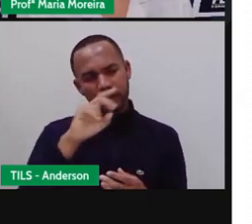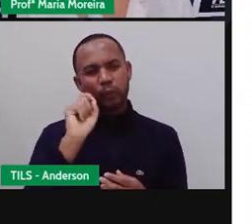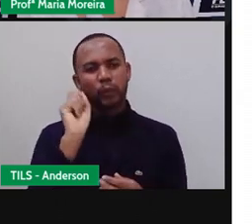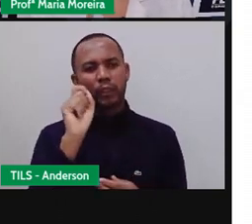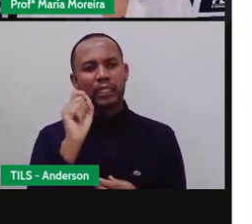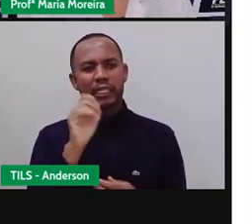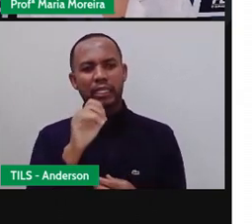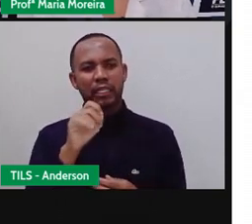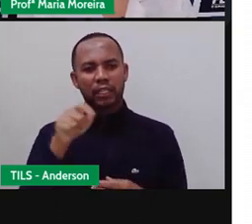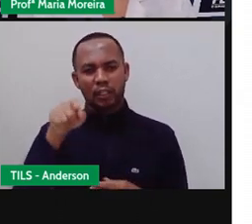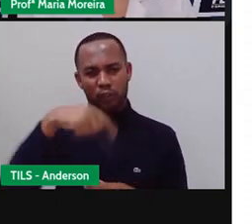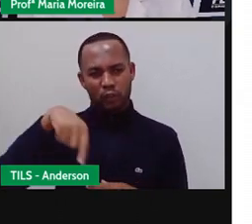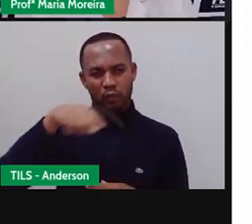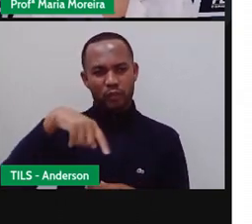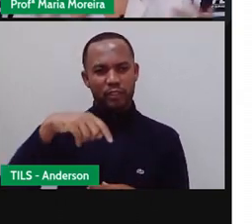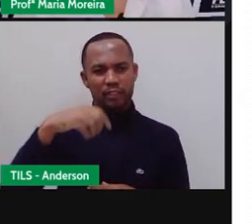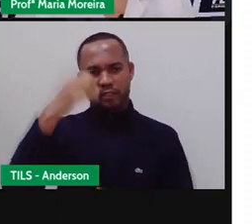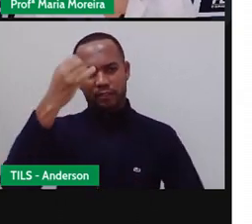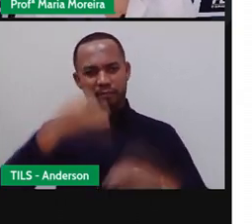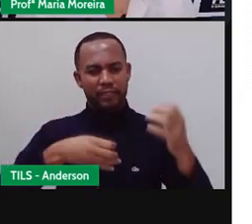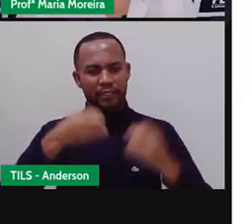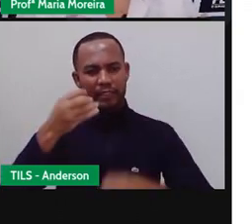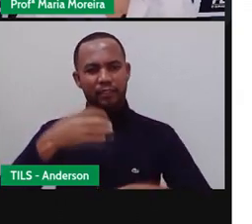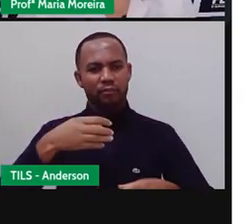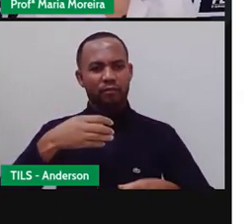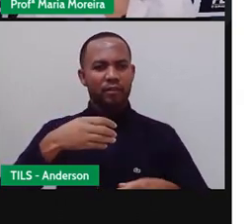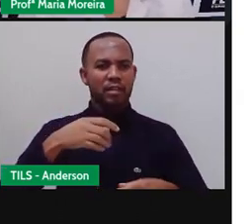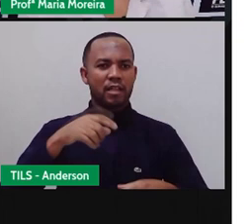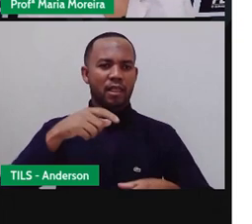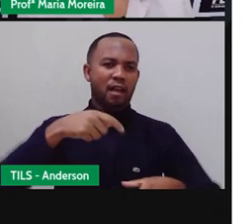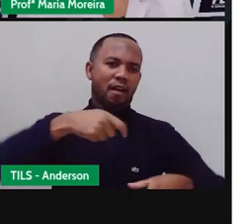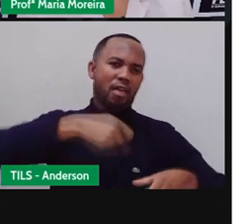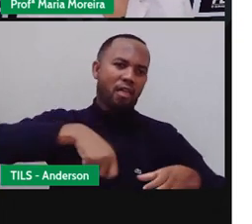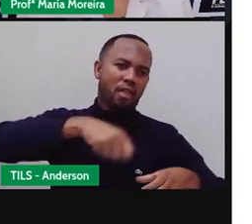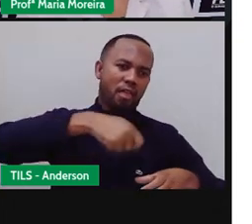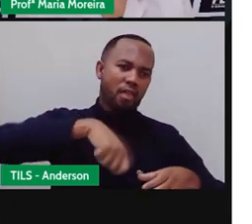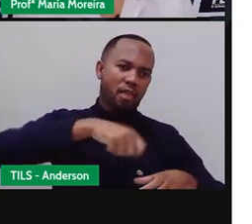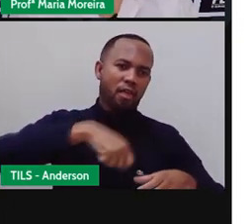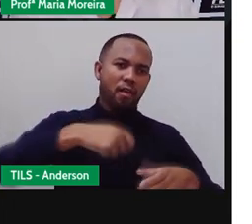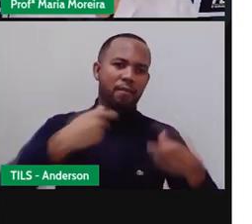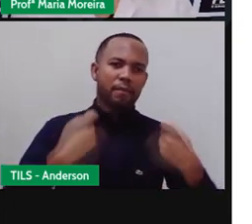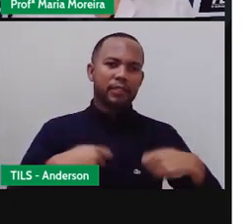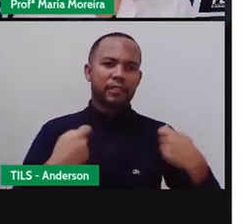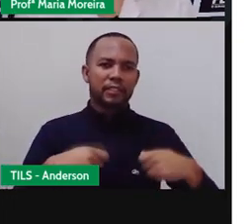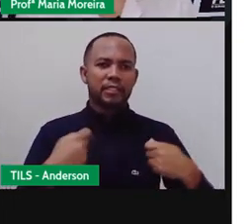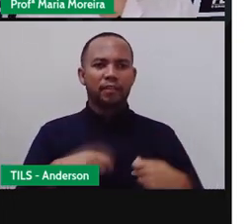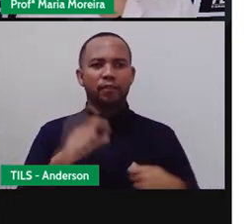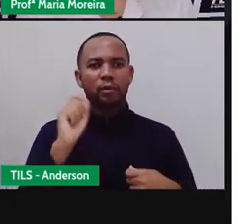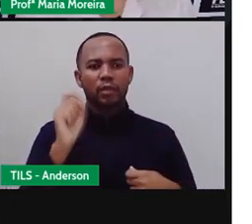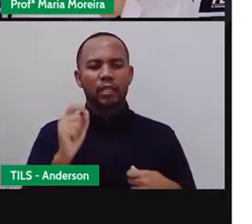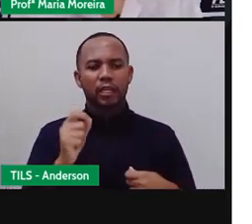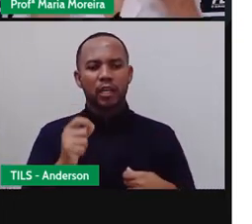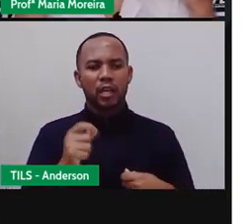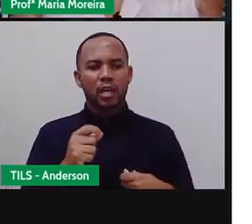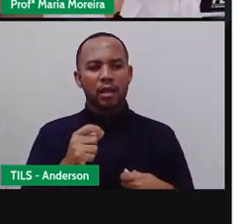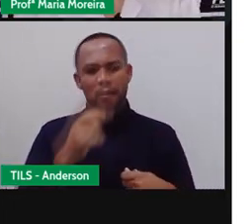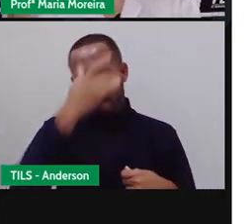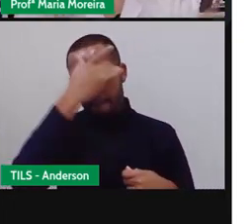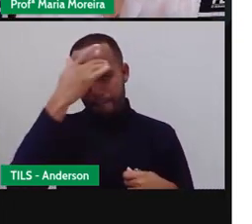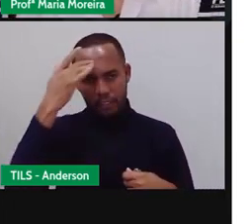Pois é, quando a estava lá tratando sobre a receita, a Pró falou com vocês que vocês precisavam de o quê? Da orientação de um adulto.